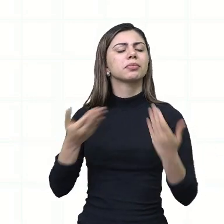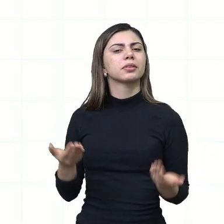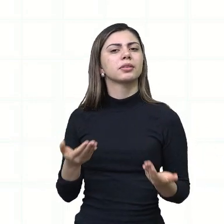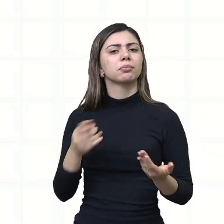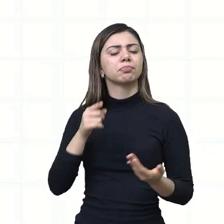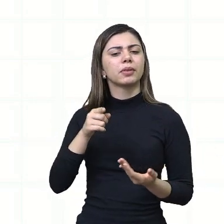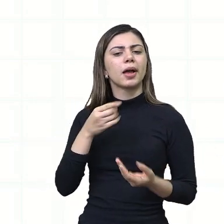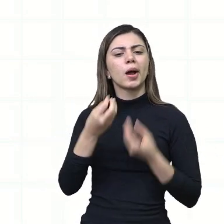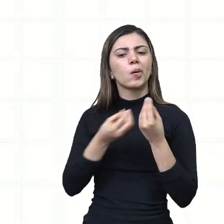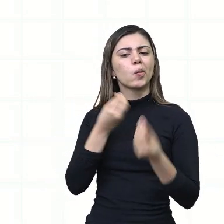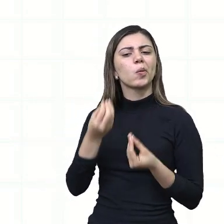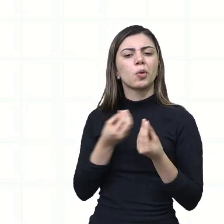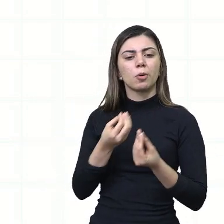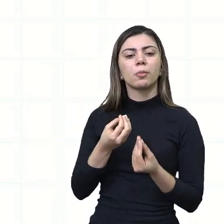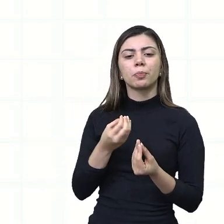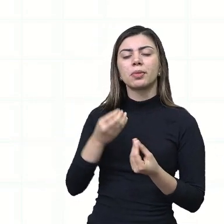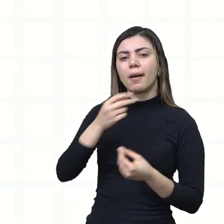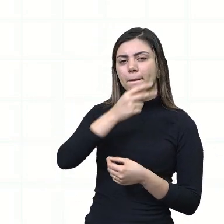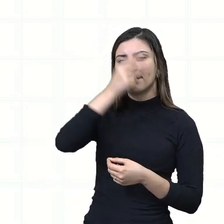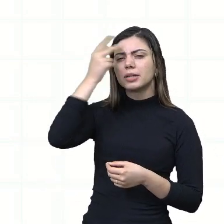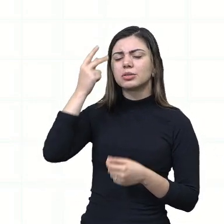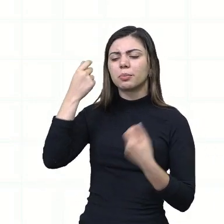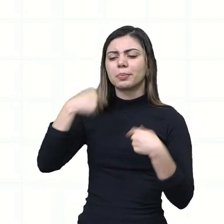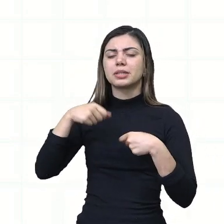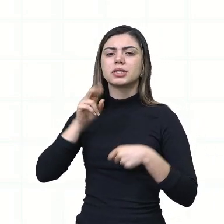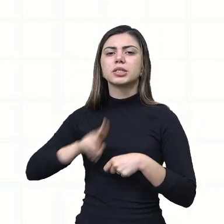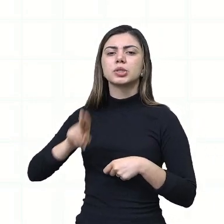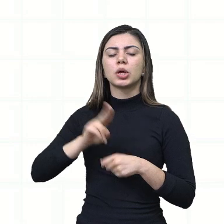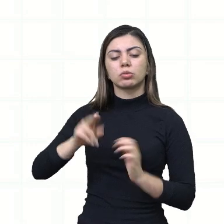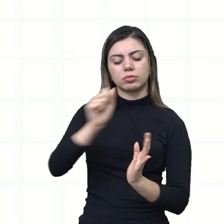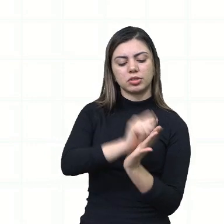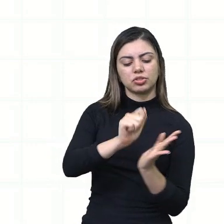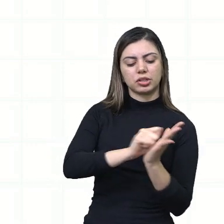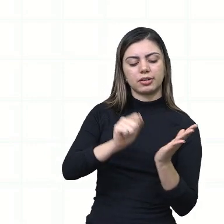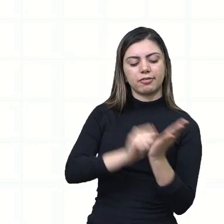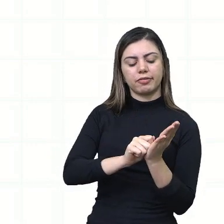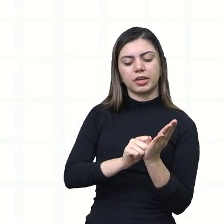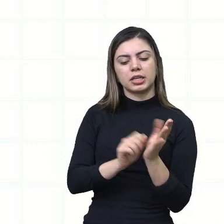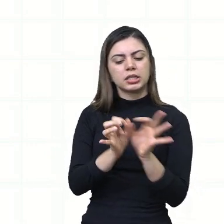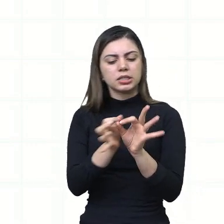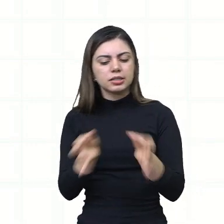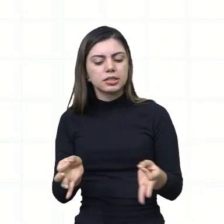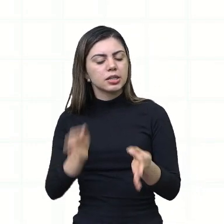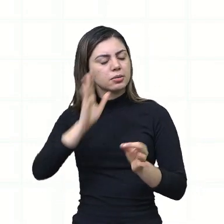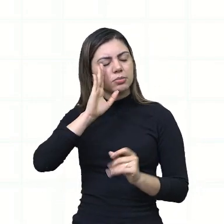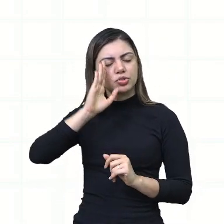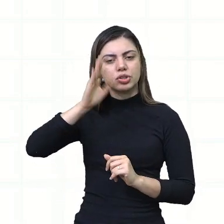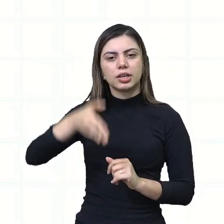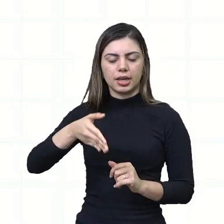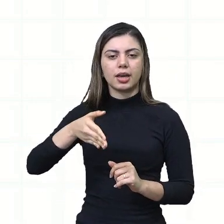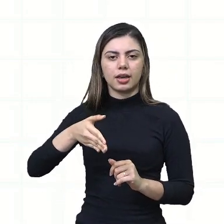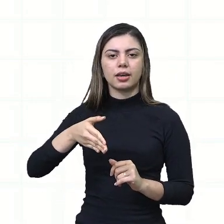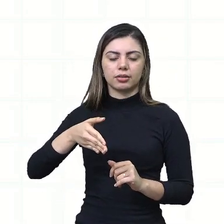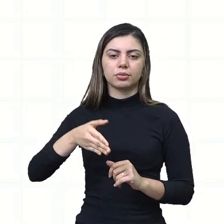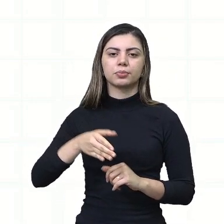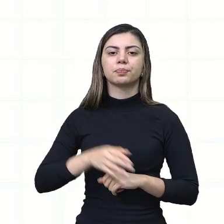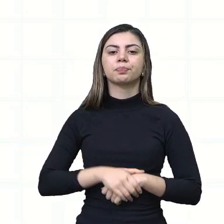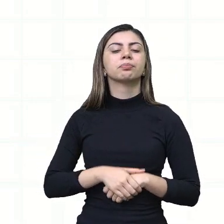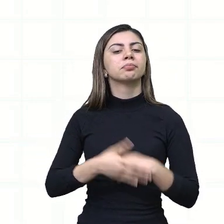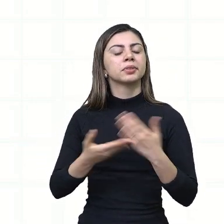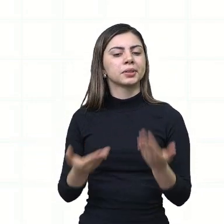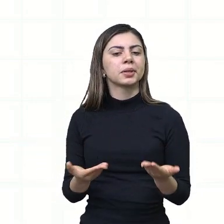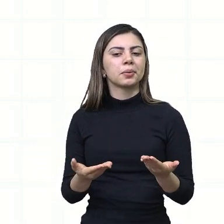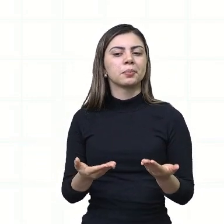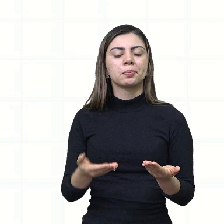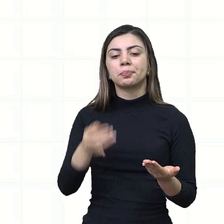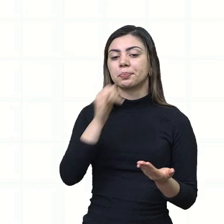emissor, ele tem que ter uma linguagem clara, simples, imparcial e objetiva. No caso,